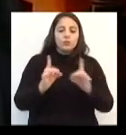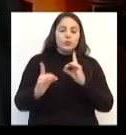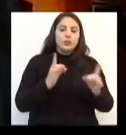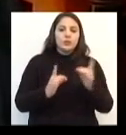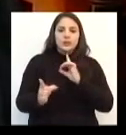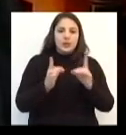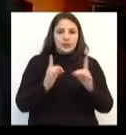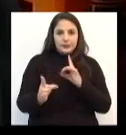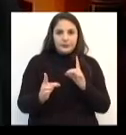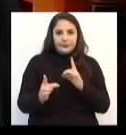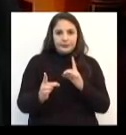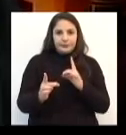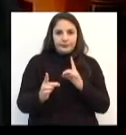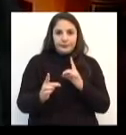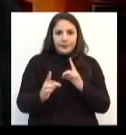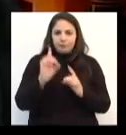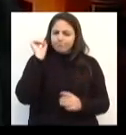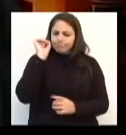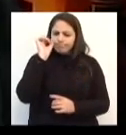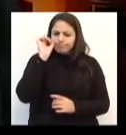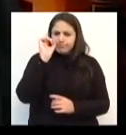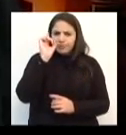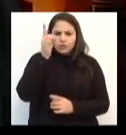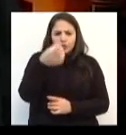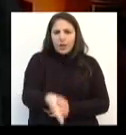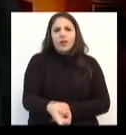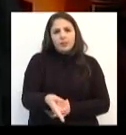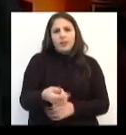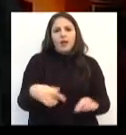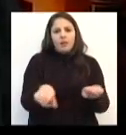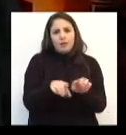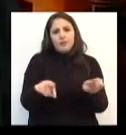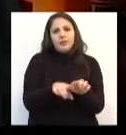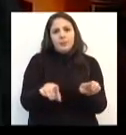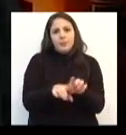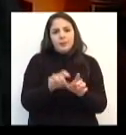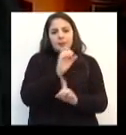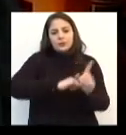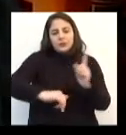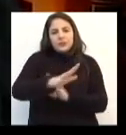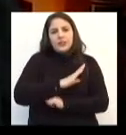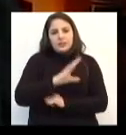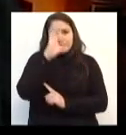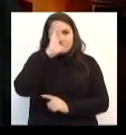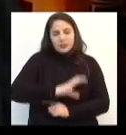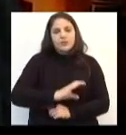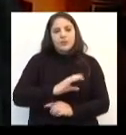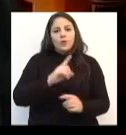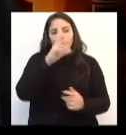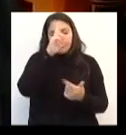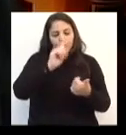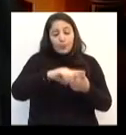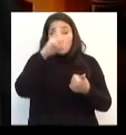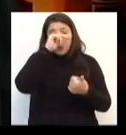coordenada, espontânea e voluntariamente pela sociedade civil e pelos poderes públicos dos